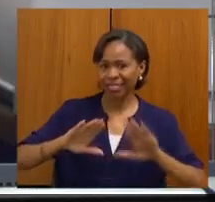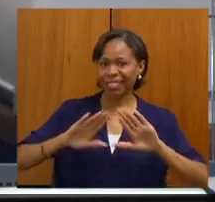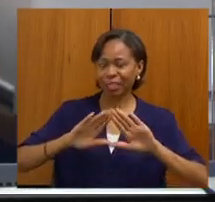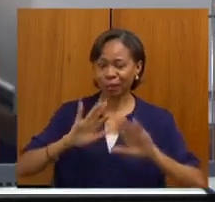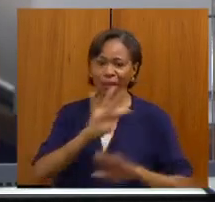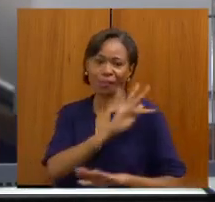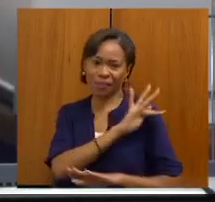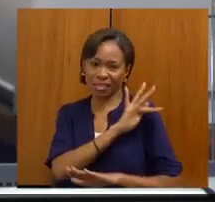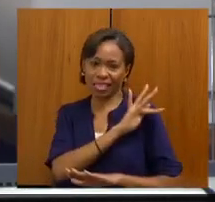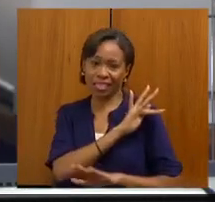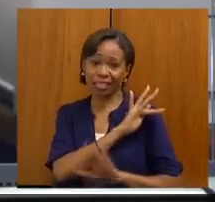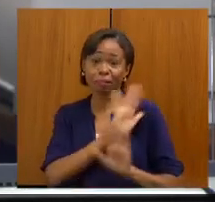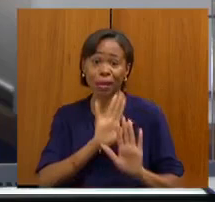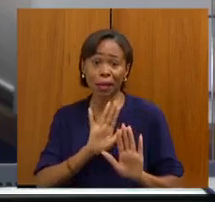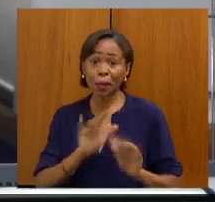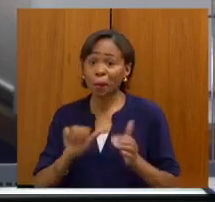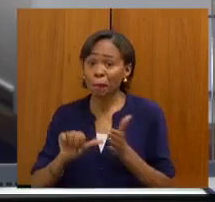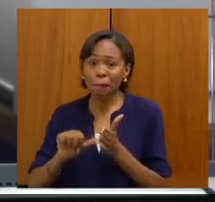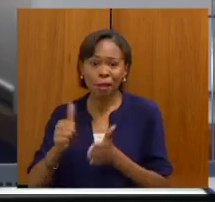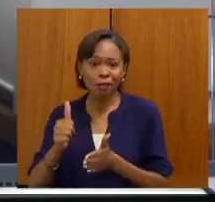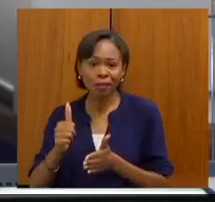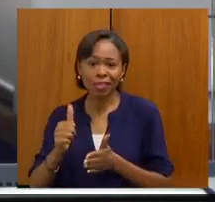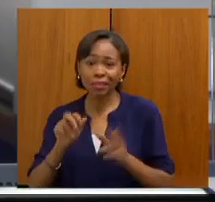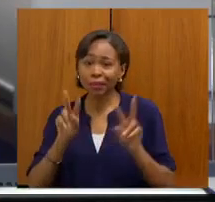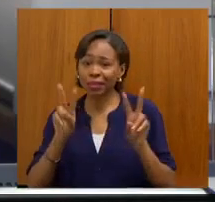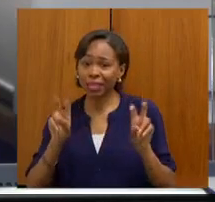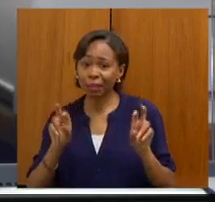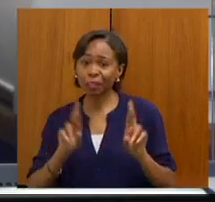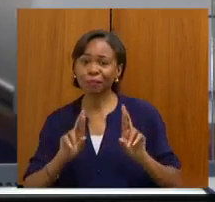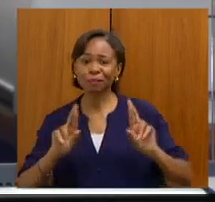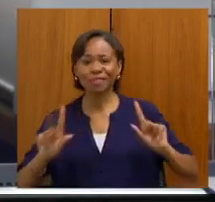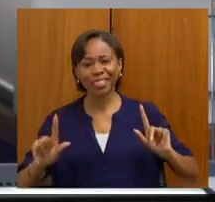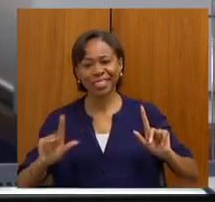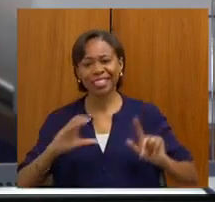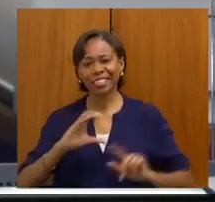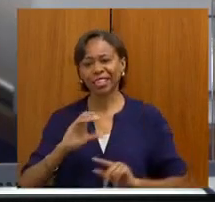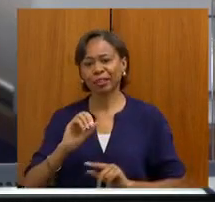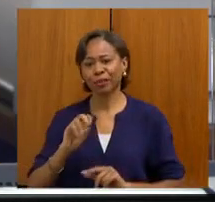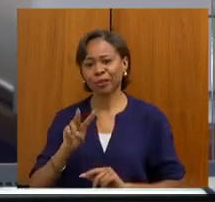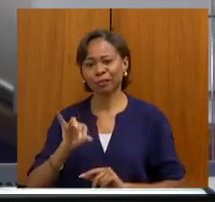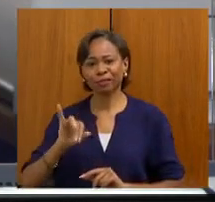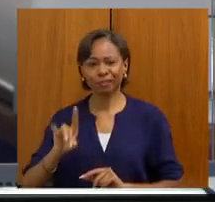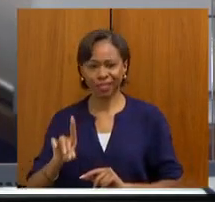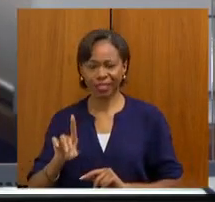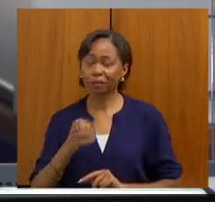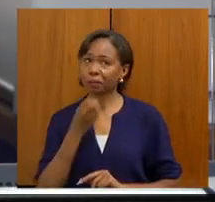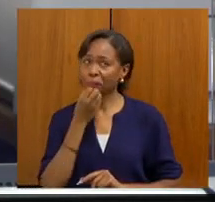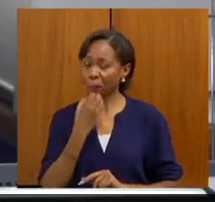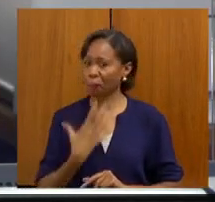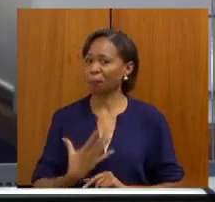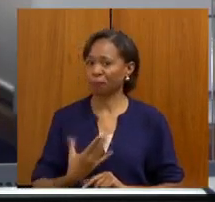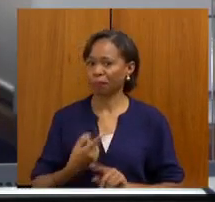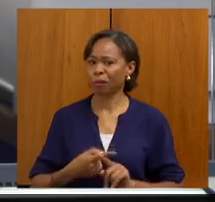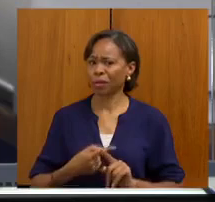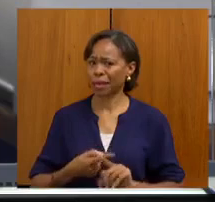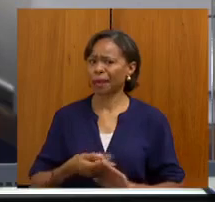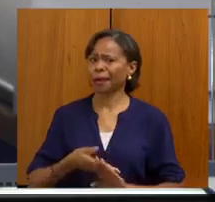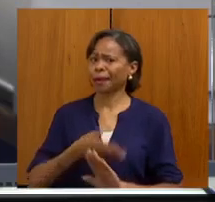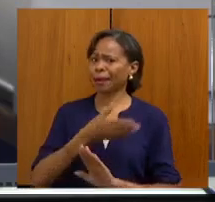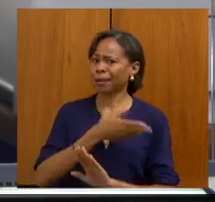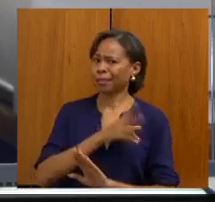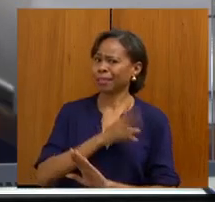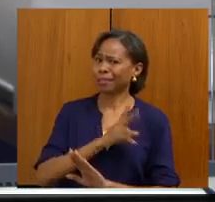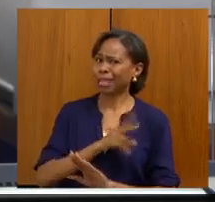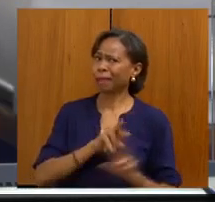Pela primeira vez a gente consegue sair daquele tema sempre o mesmo tema, porque